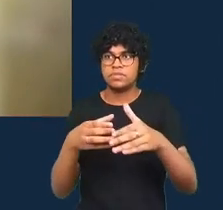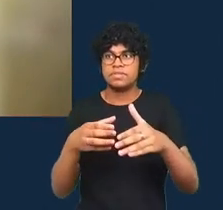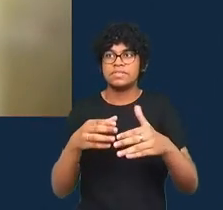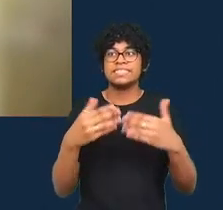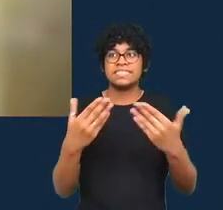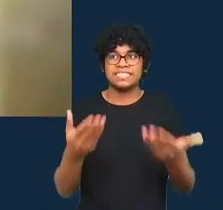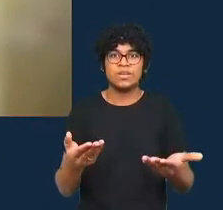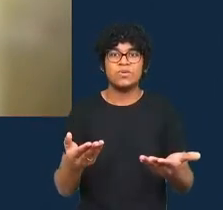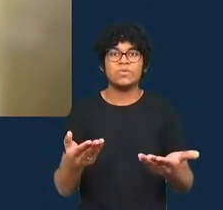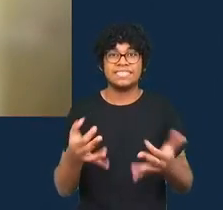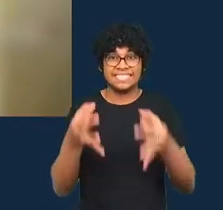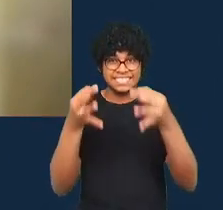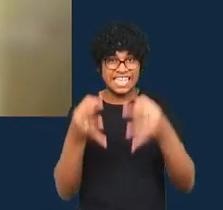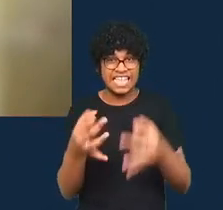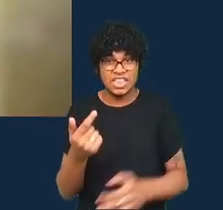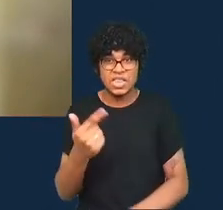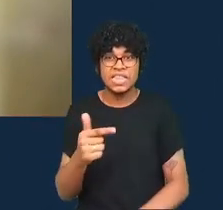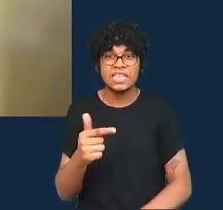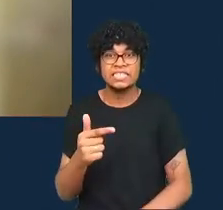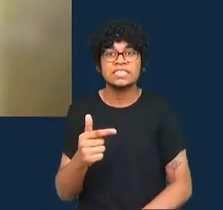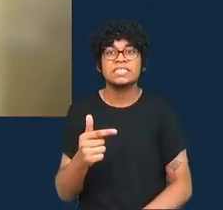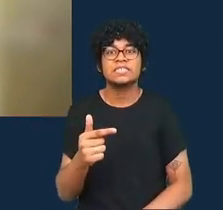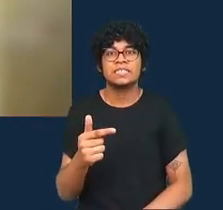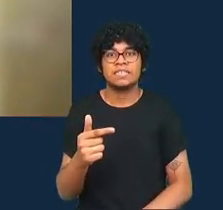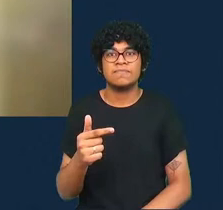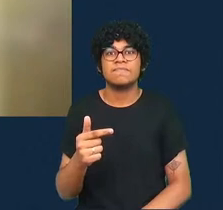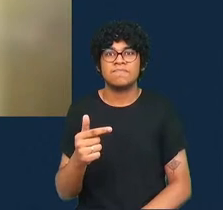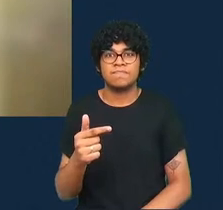que eu volto ao ponto